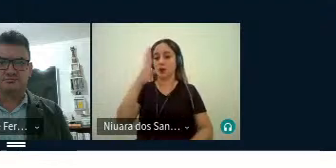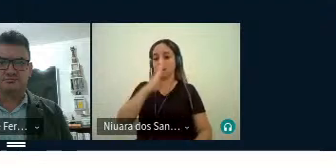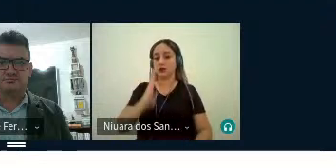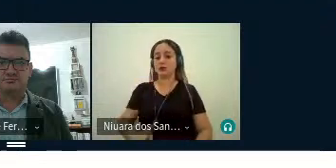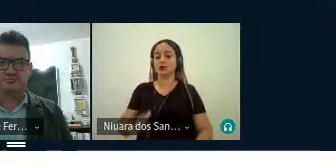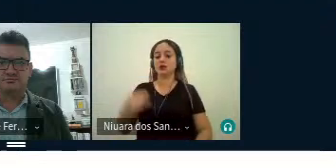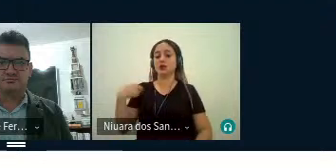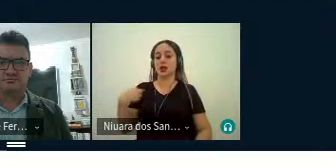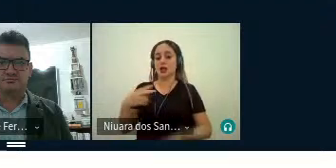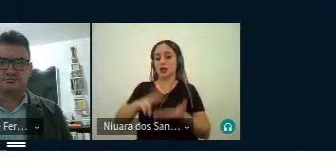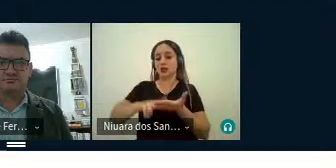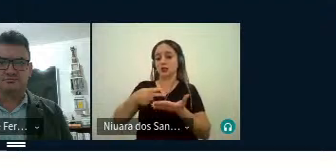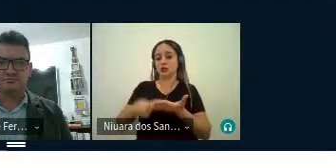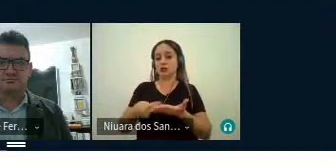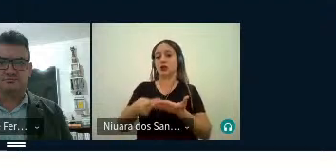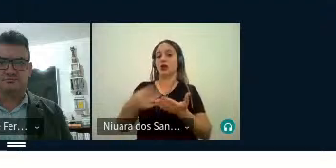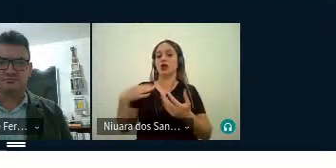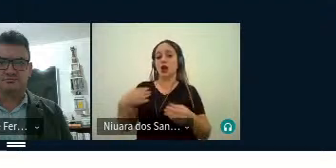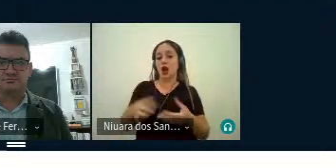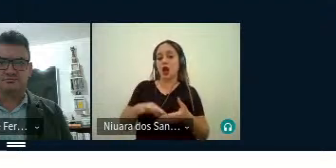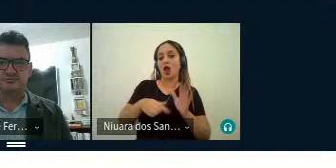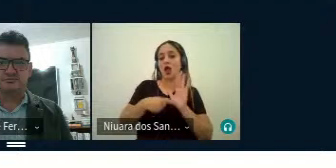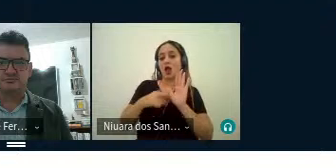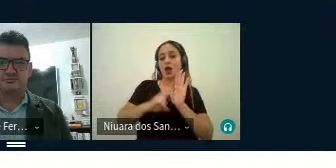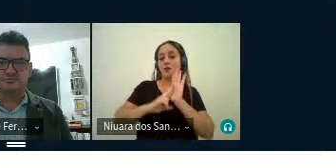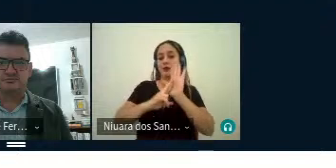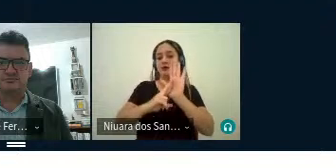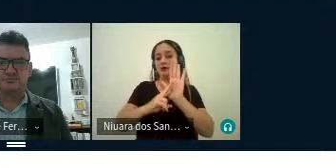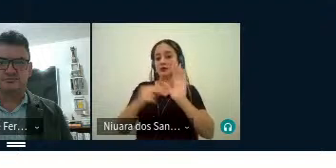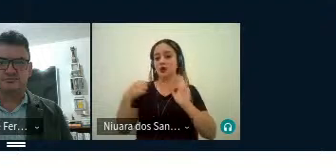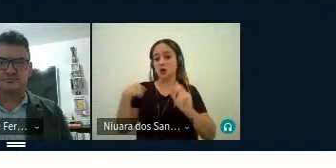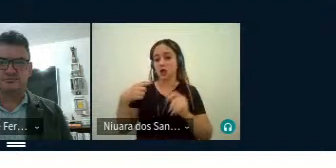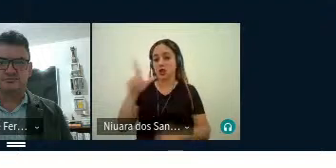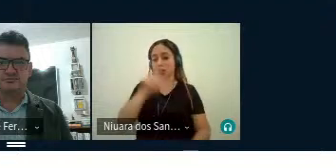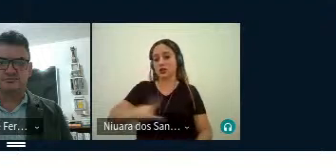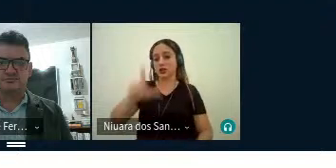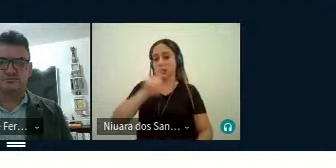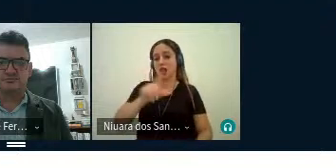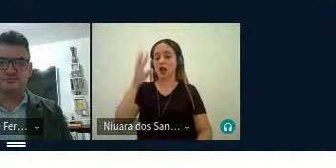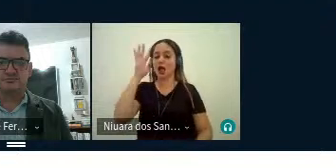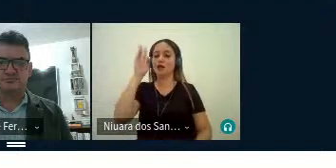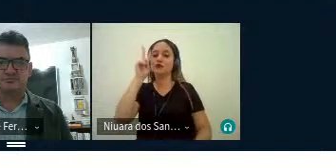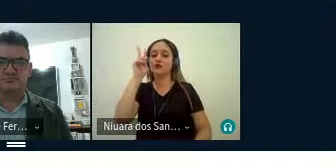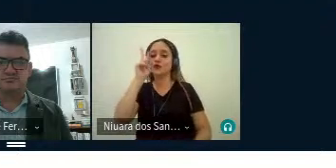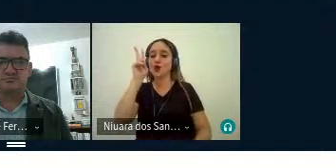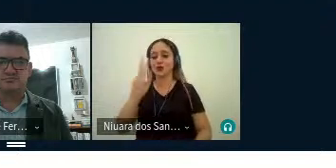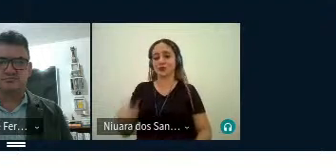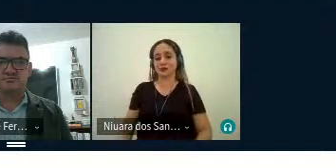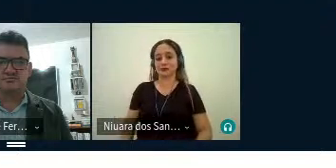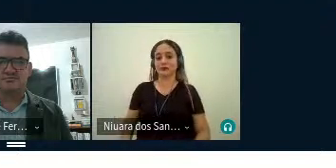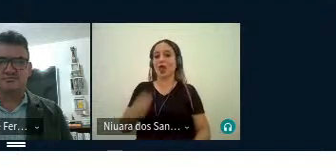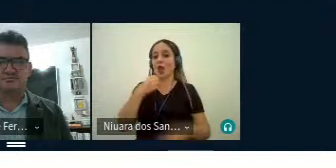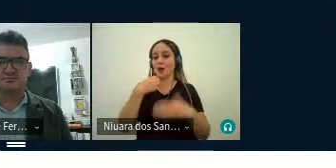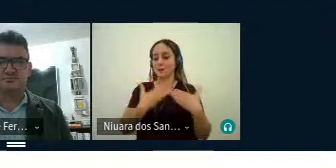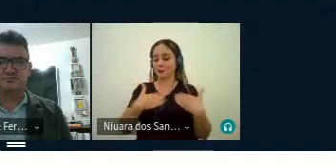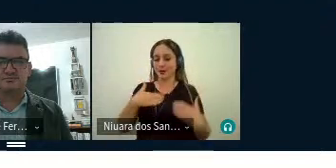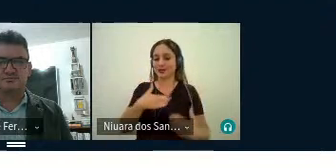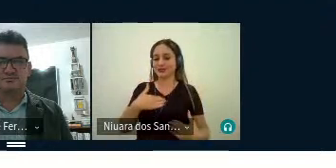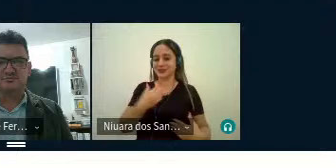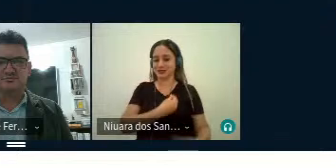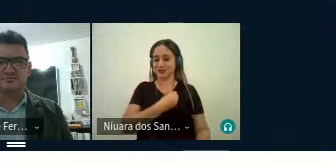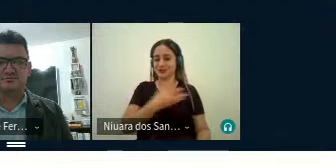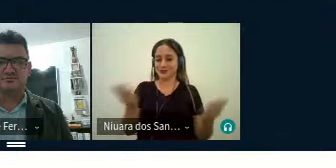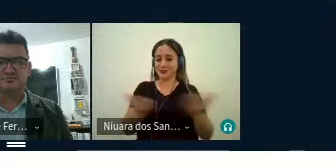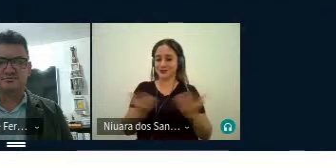tradução, representação literária e fábulas. Então, é um imenso prazer, professor Cássio, tê-lo aqui conosco nesta